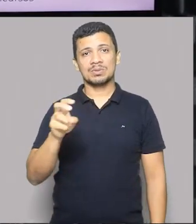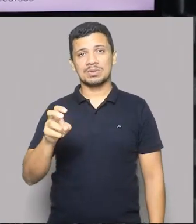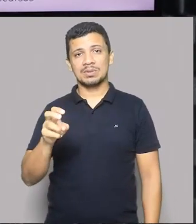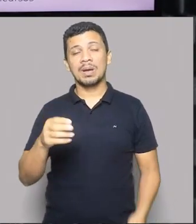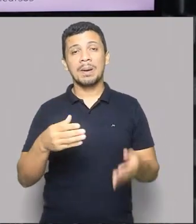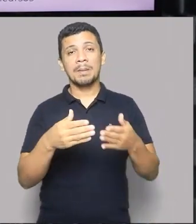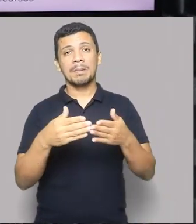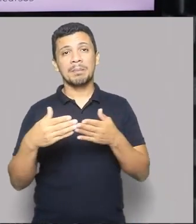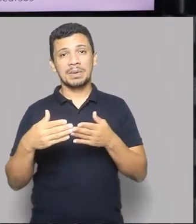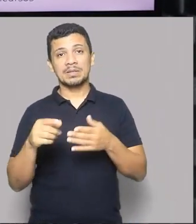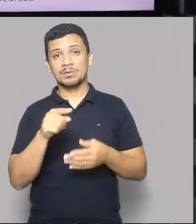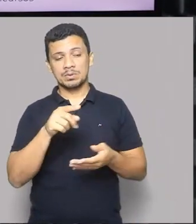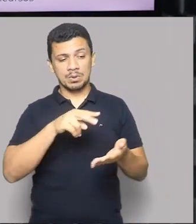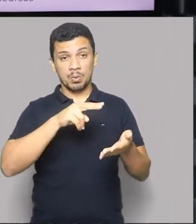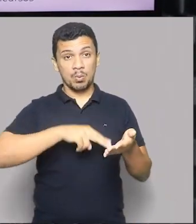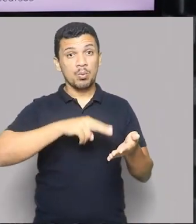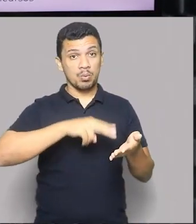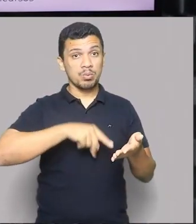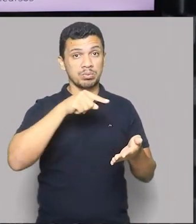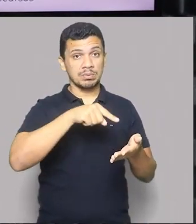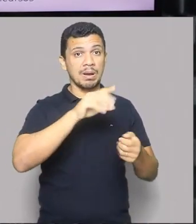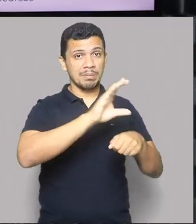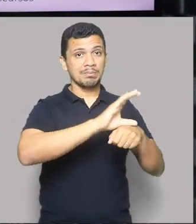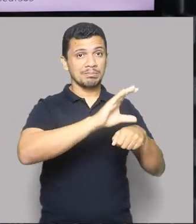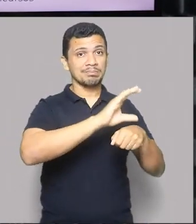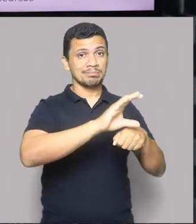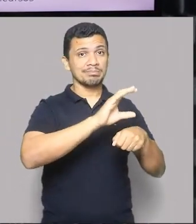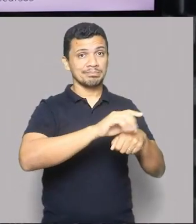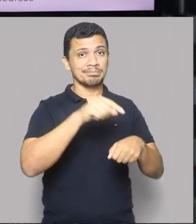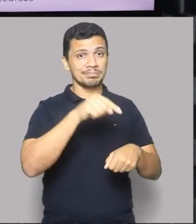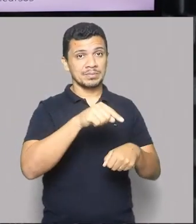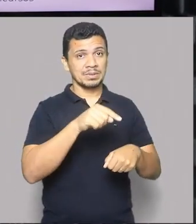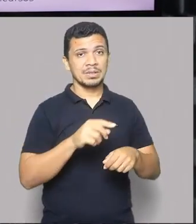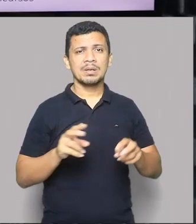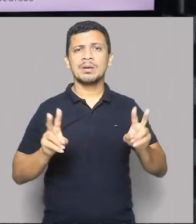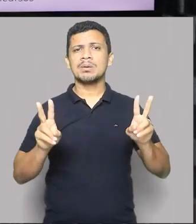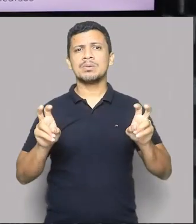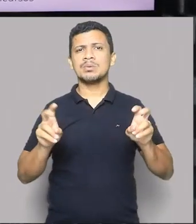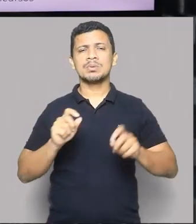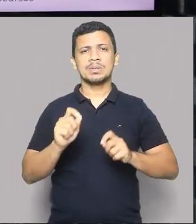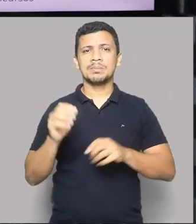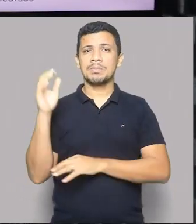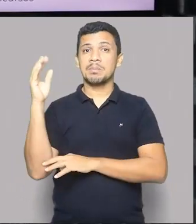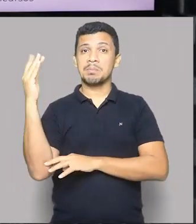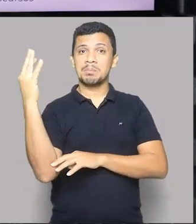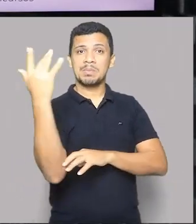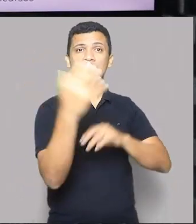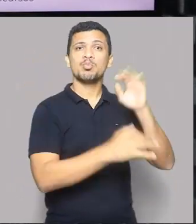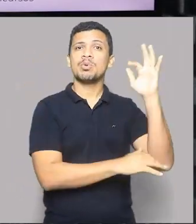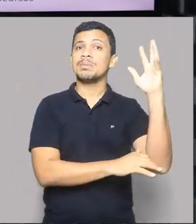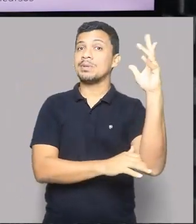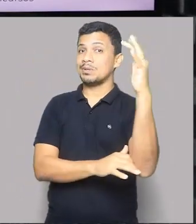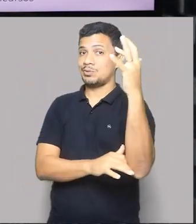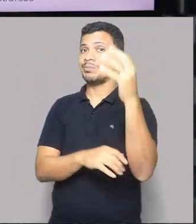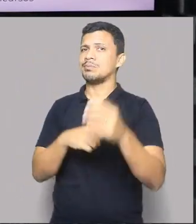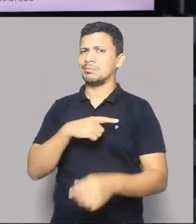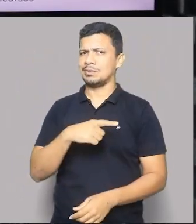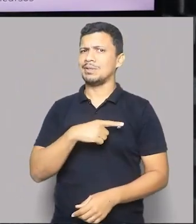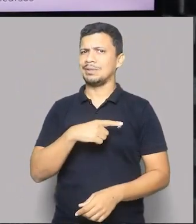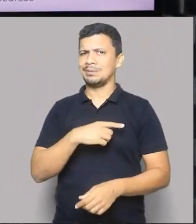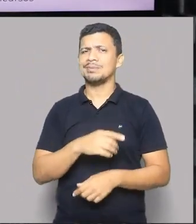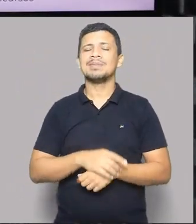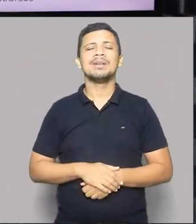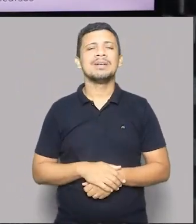eu peço para que vocês depois venham, dá uma lindazinha lá, fala sobre meio ambiente. Ok? Lógico que